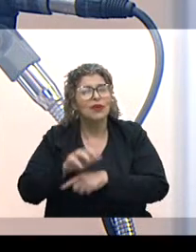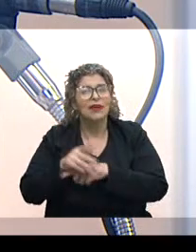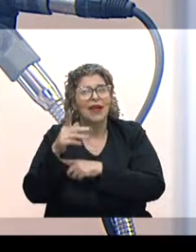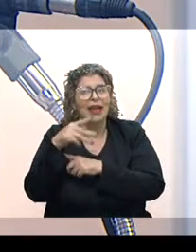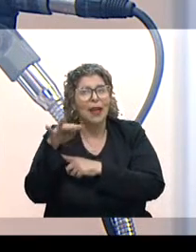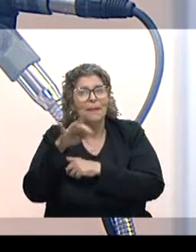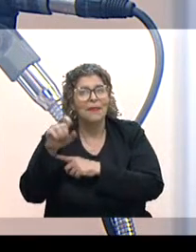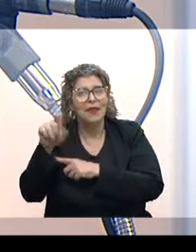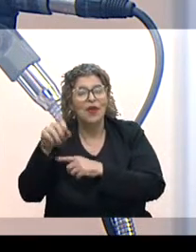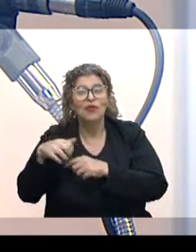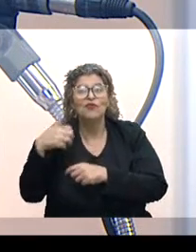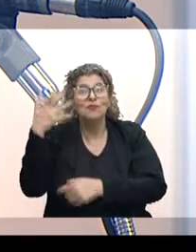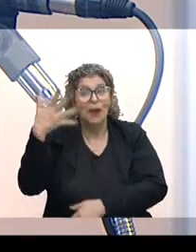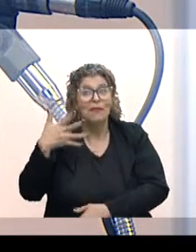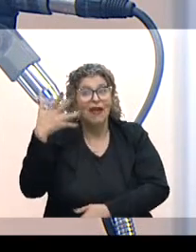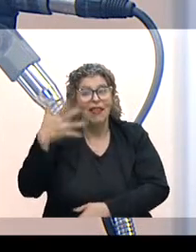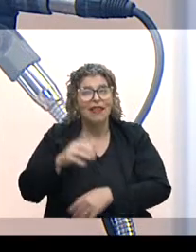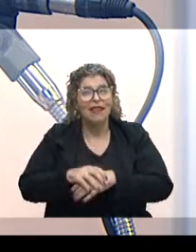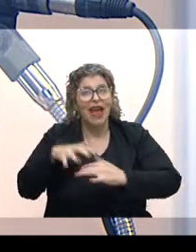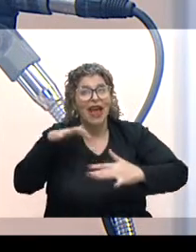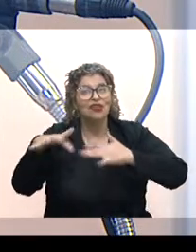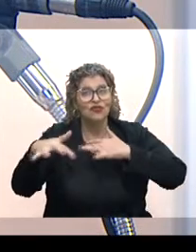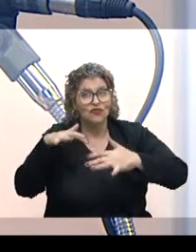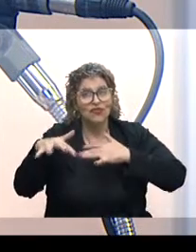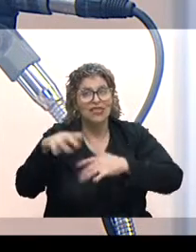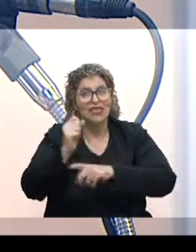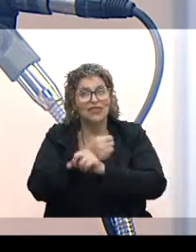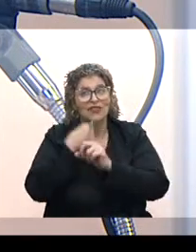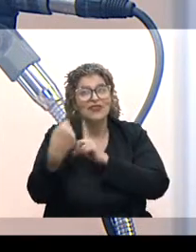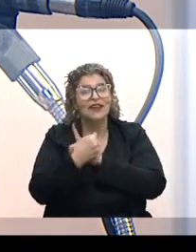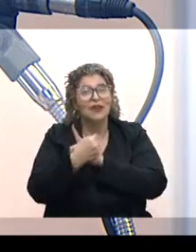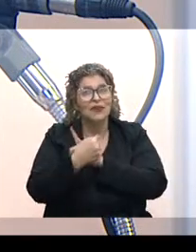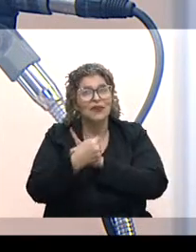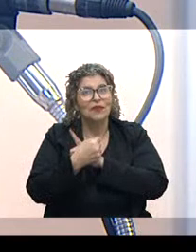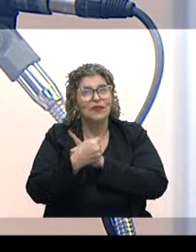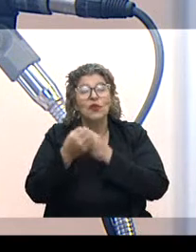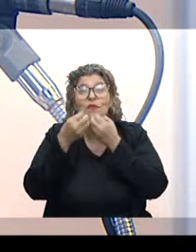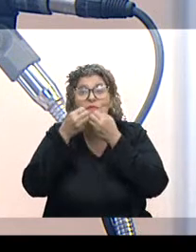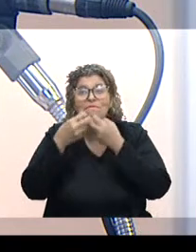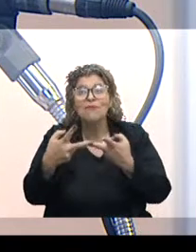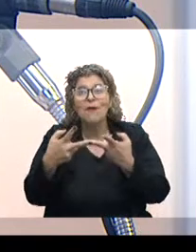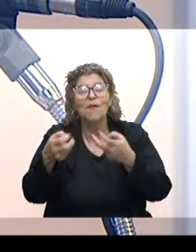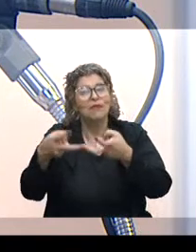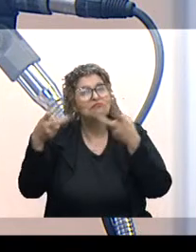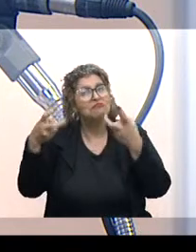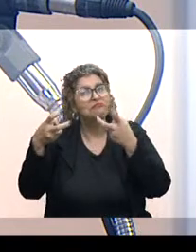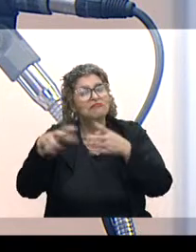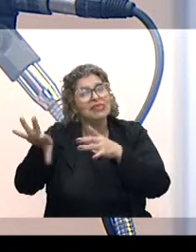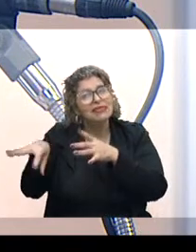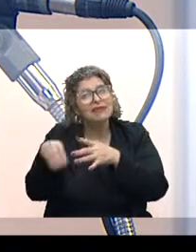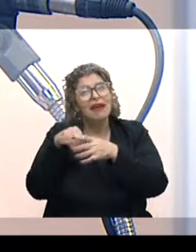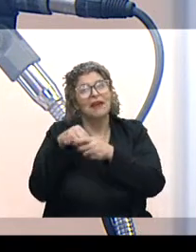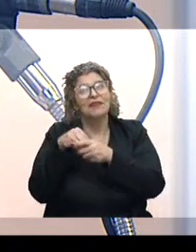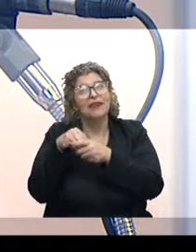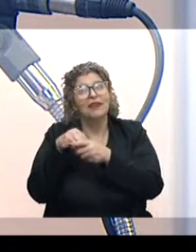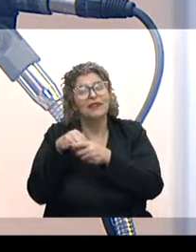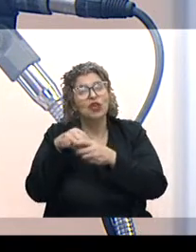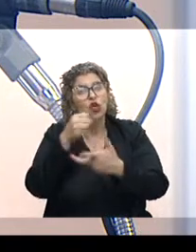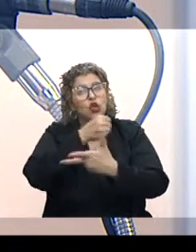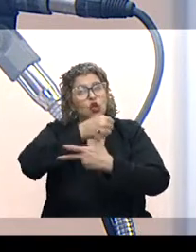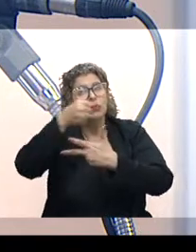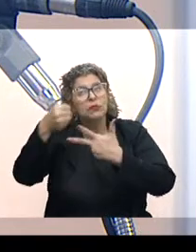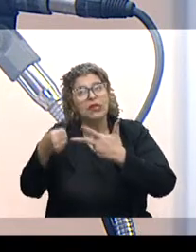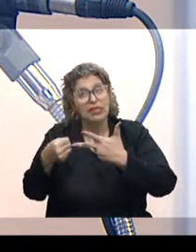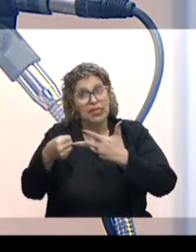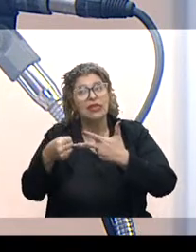eu ouvi falando esses dias em uma palestra, como ativista social, eu vejo com muitos bons olhos essa integração dos poderes